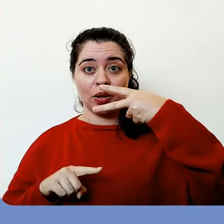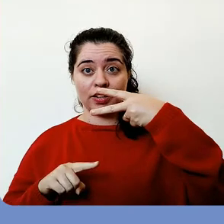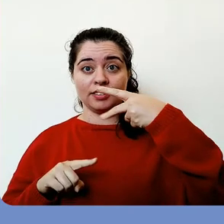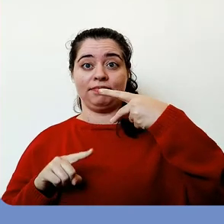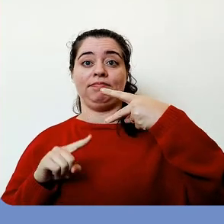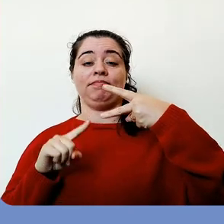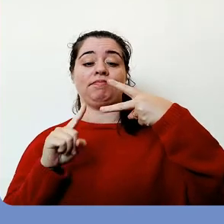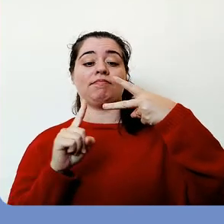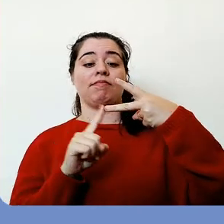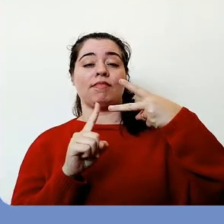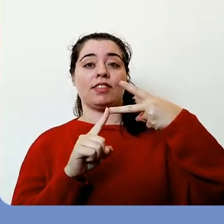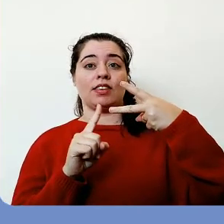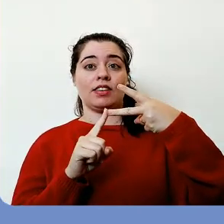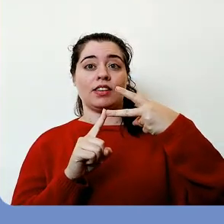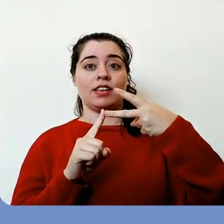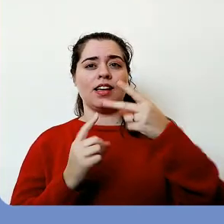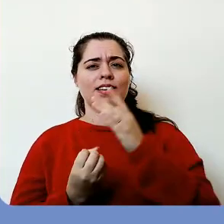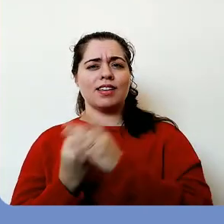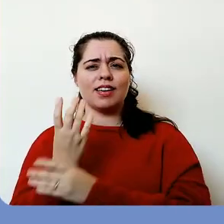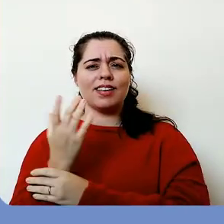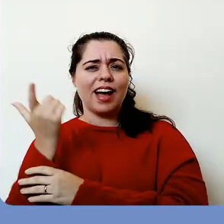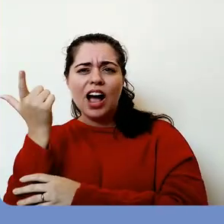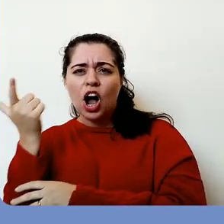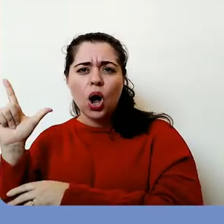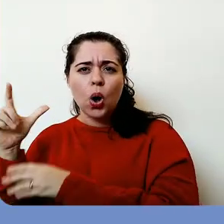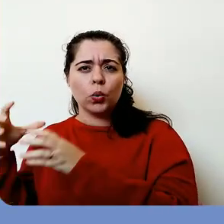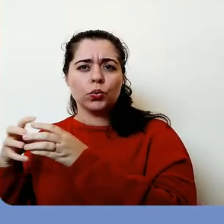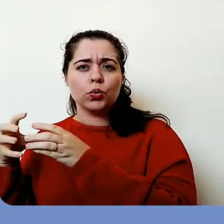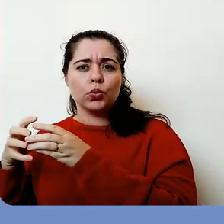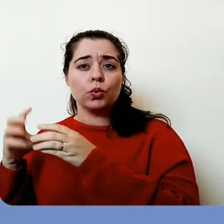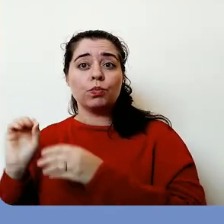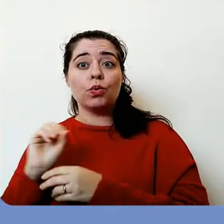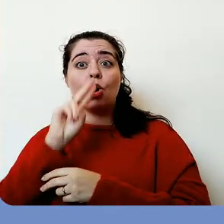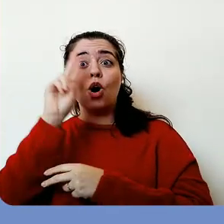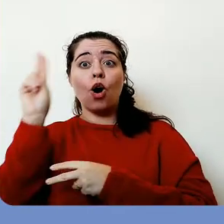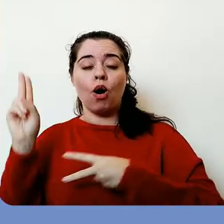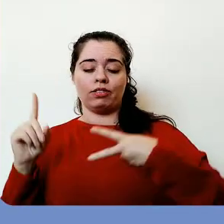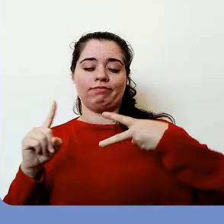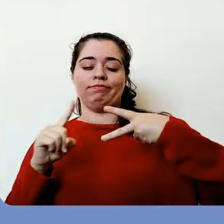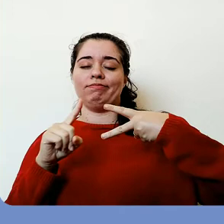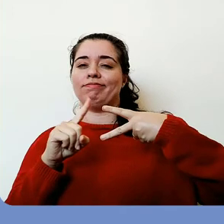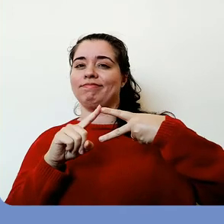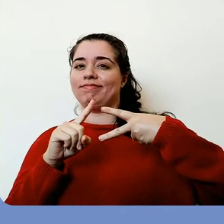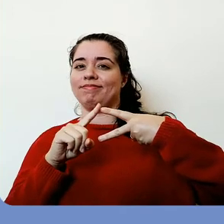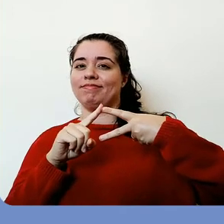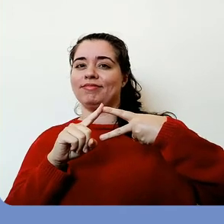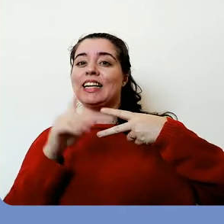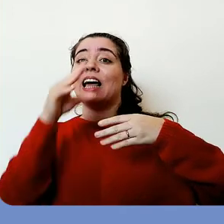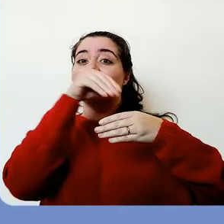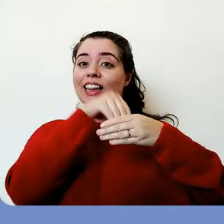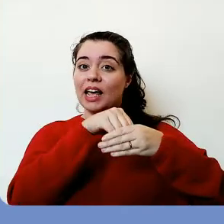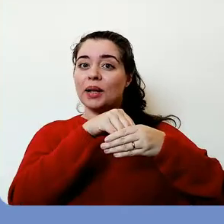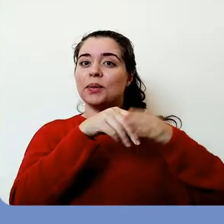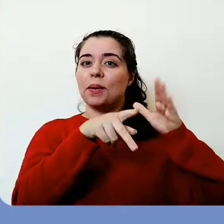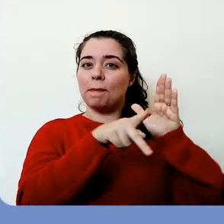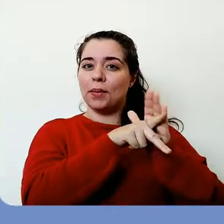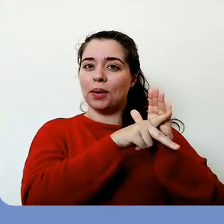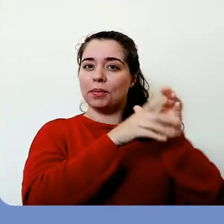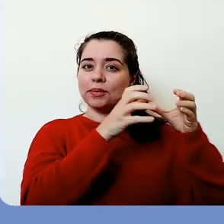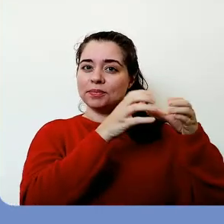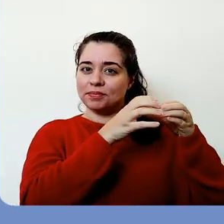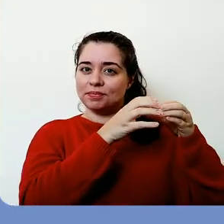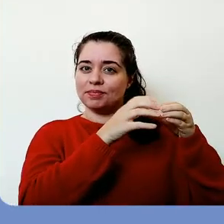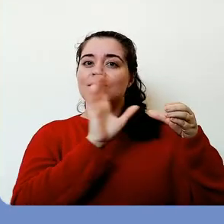Agora você vê duas opções. Criar outro grupo ou criar um campo dentro do grupo pessoa com